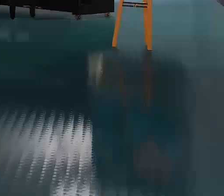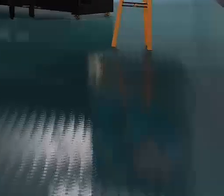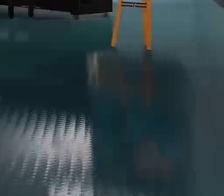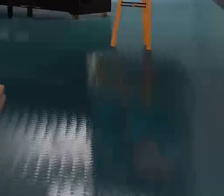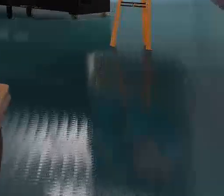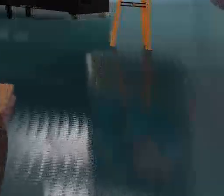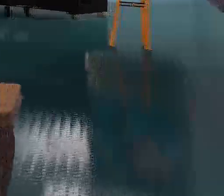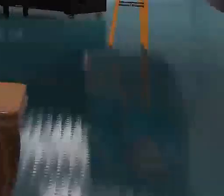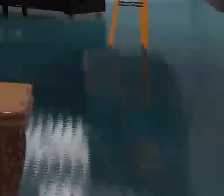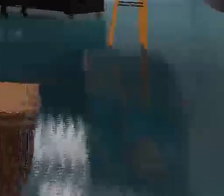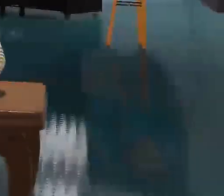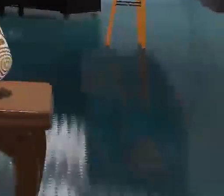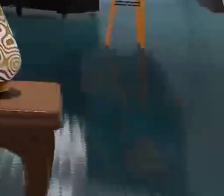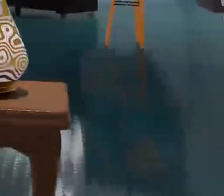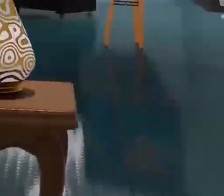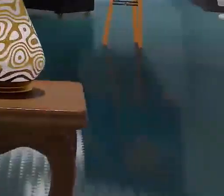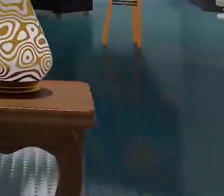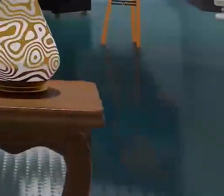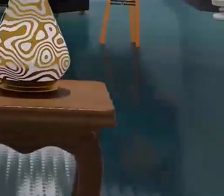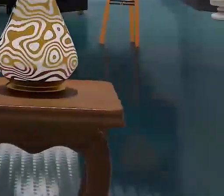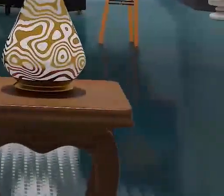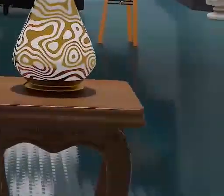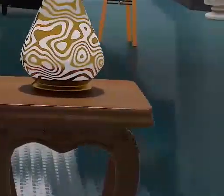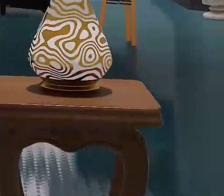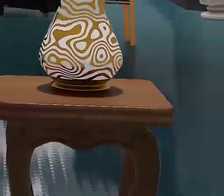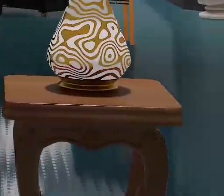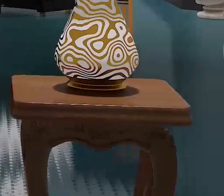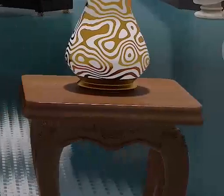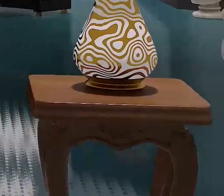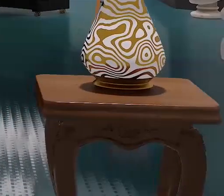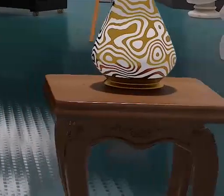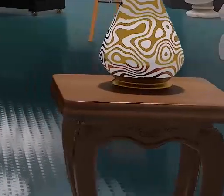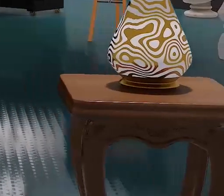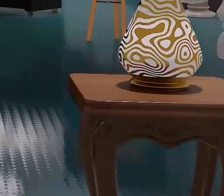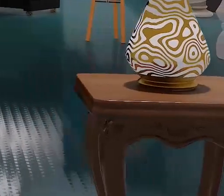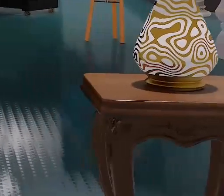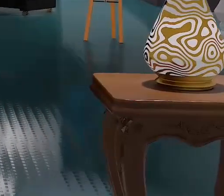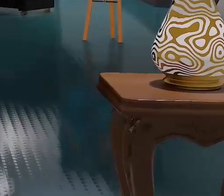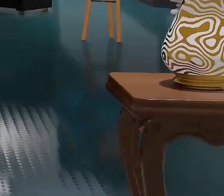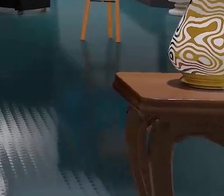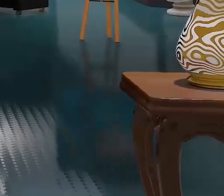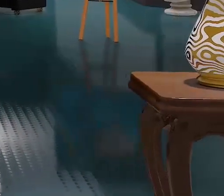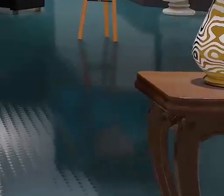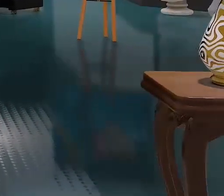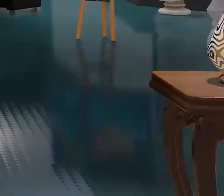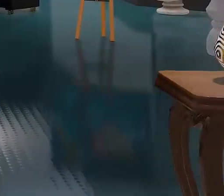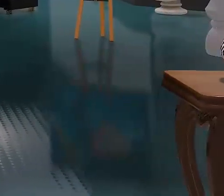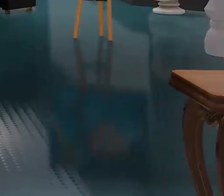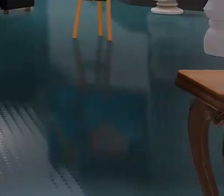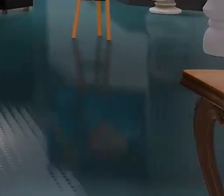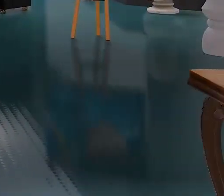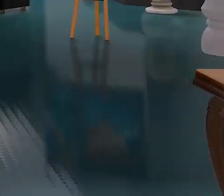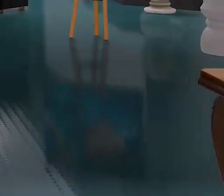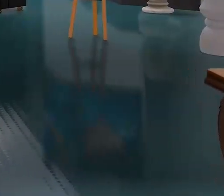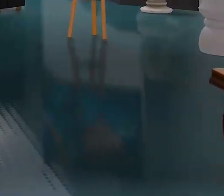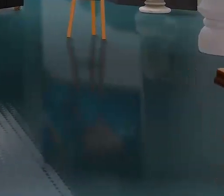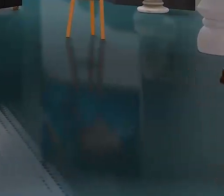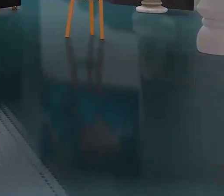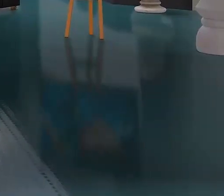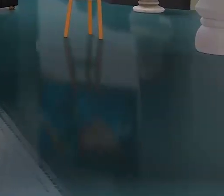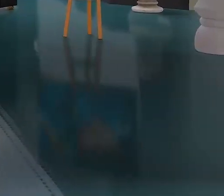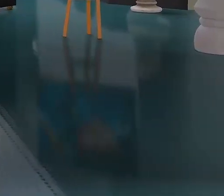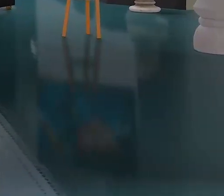Eita aluno! Pra você aprender, ó... Arte é tão legal,